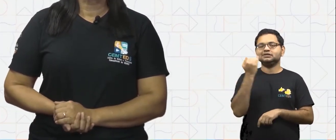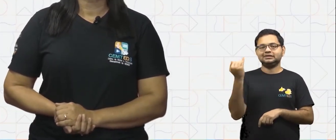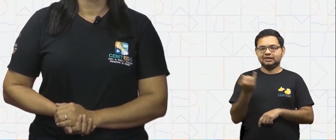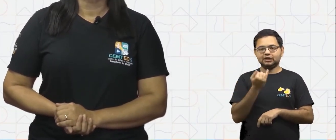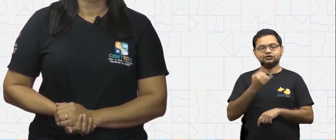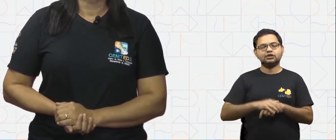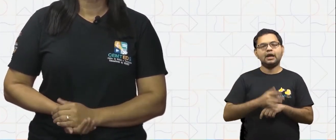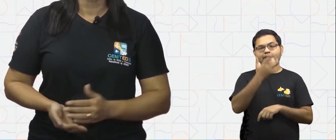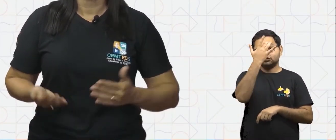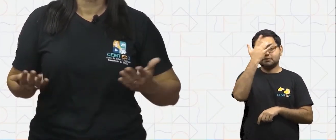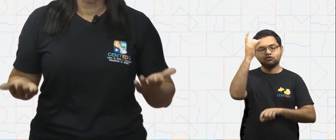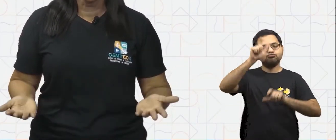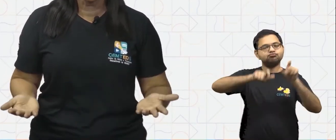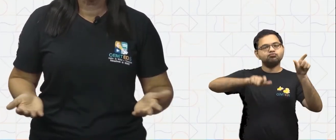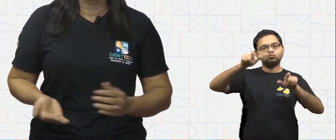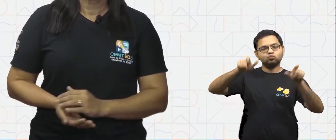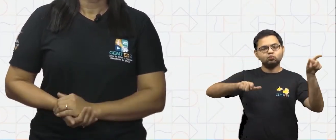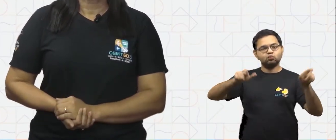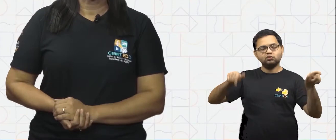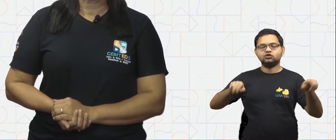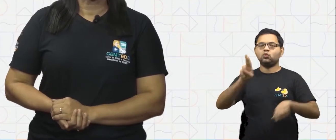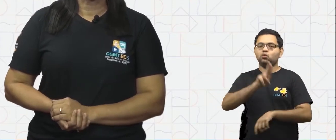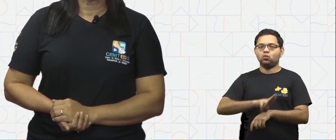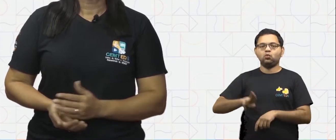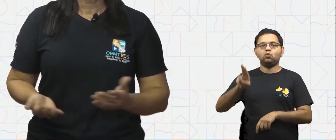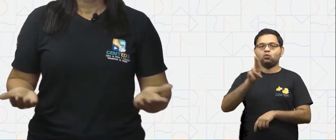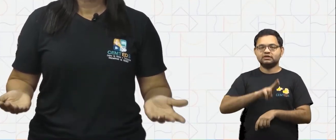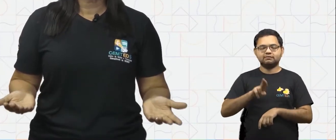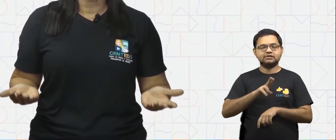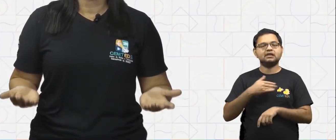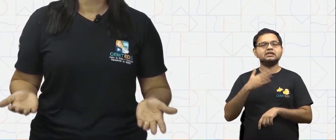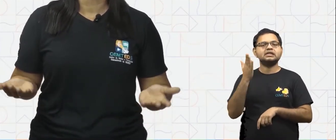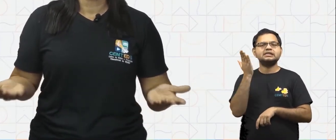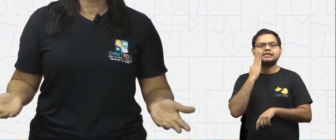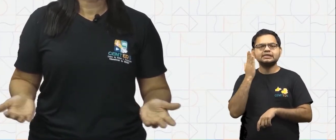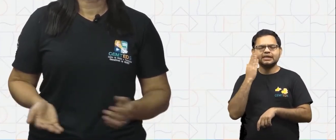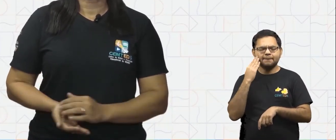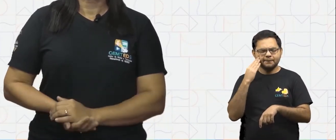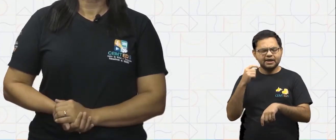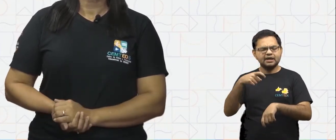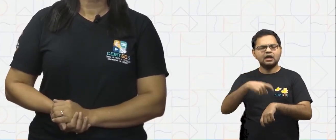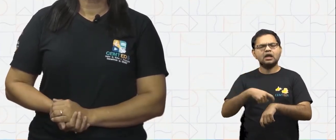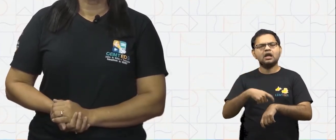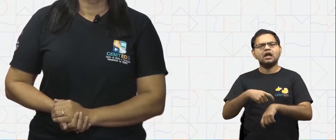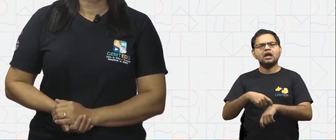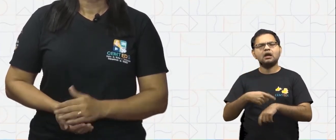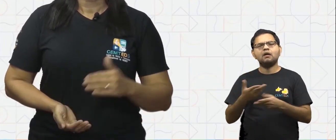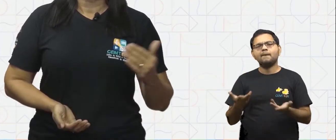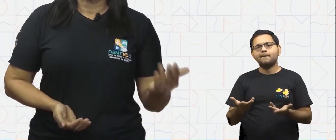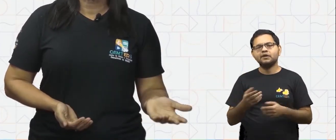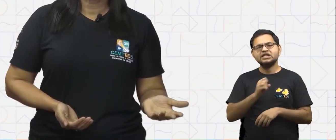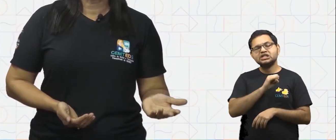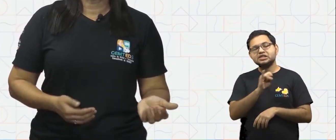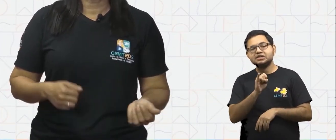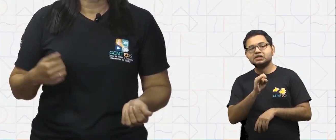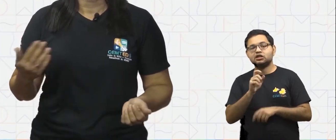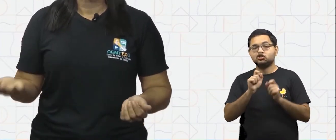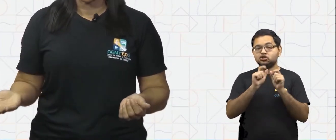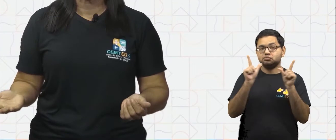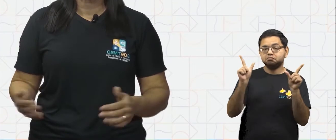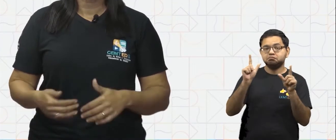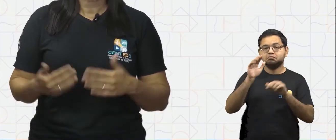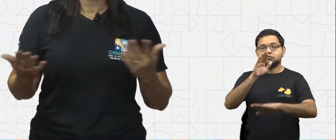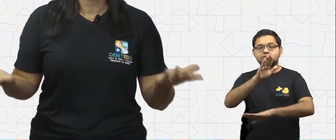as pessoas utilizam muito para saber em que momento do dia elas estão. Se é dia,